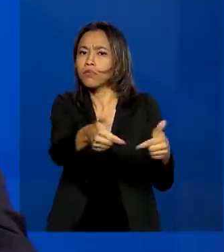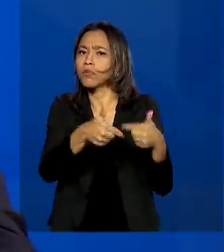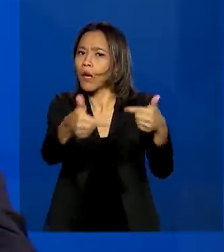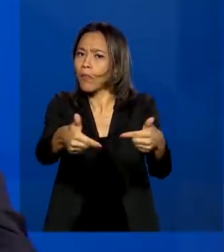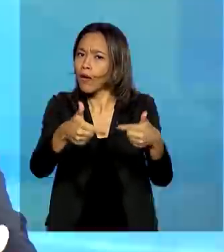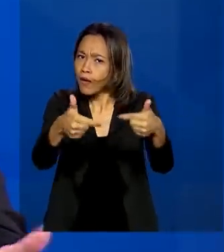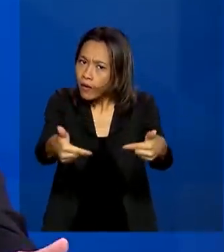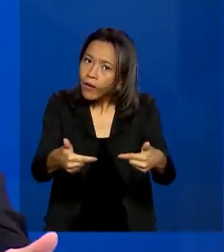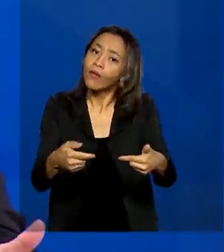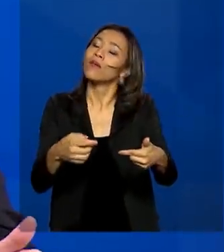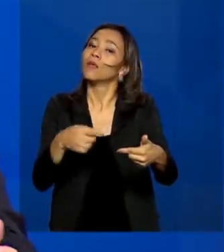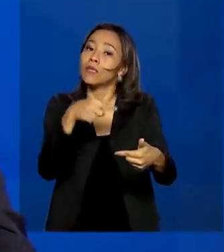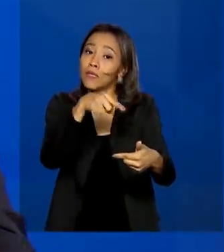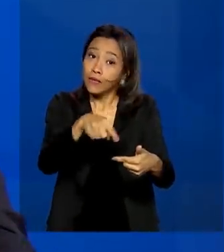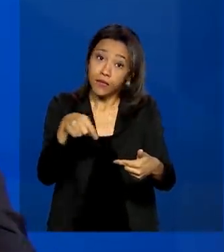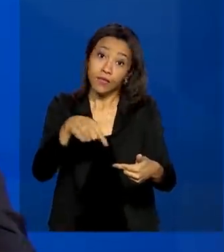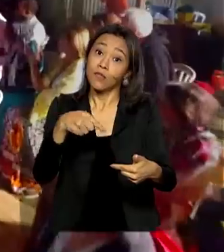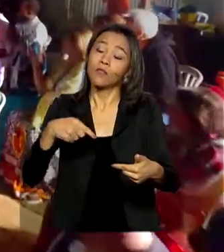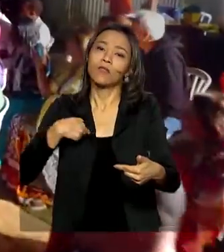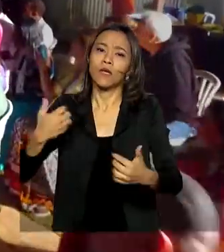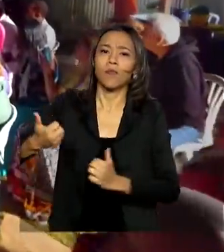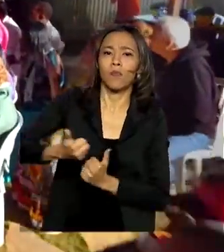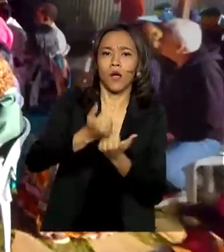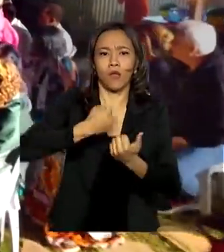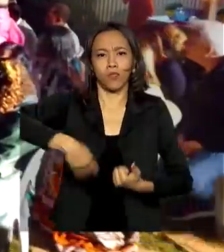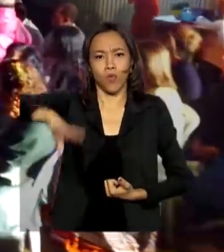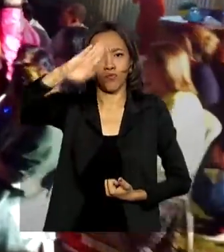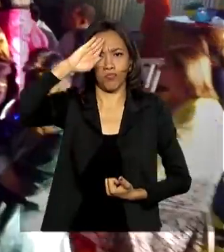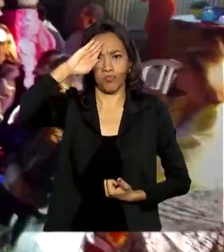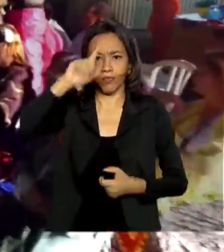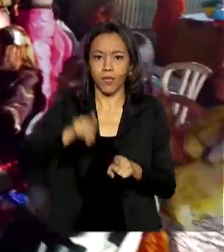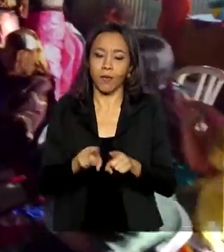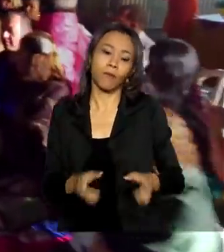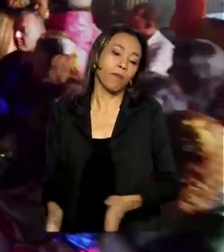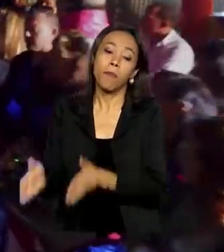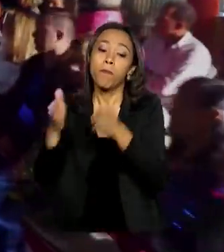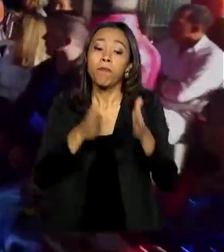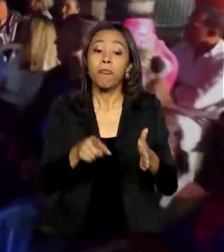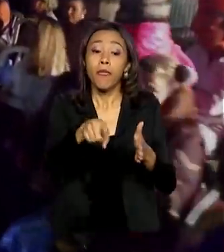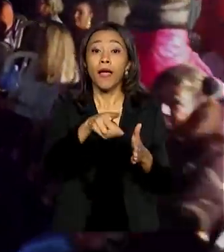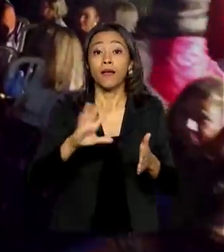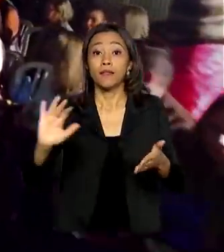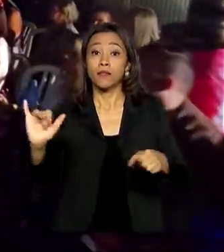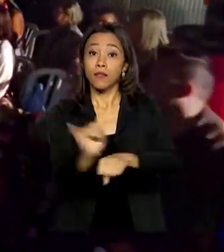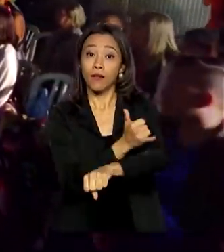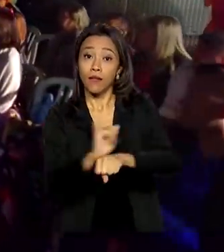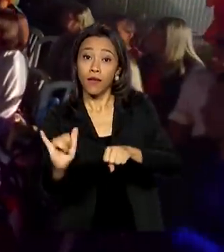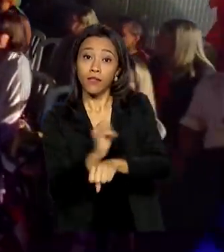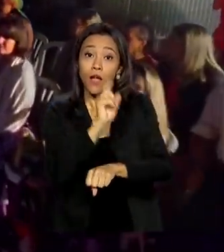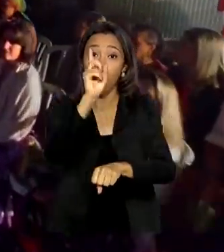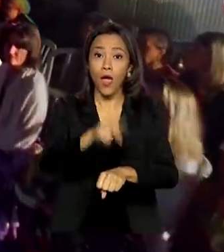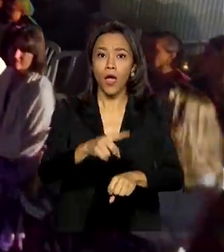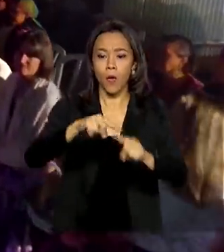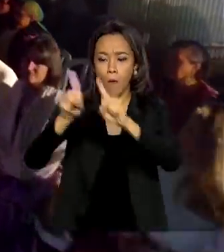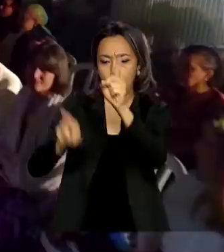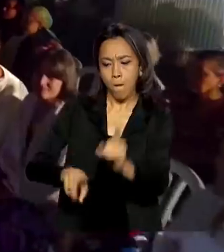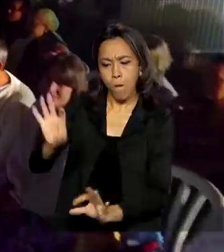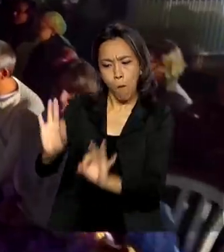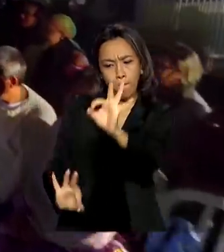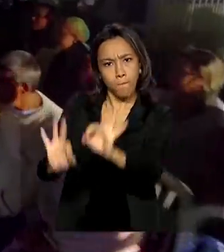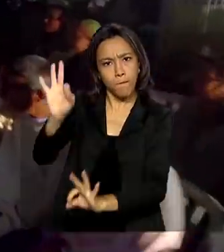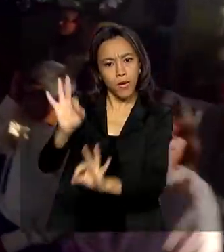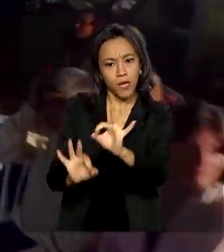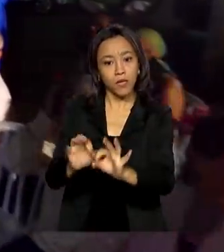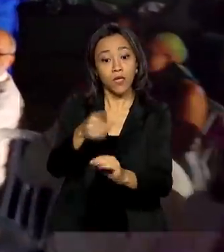contado com apoio principalmente das Forças Armadas. As medidas fazem parte de um plano de contingência que beneficia também